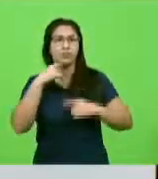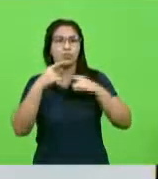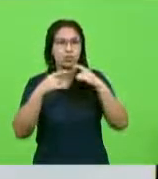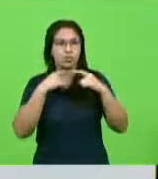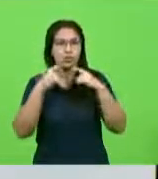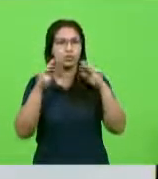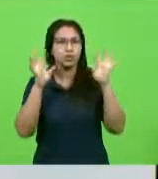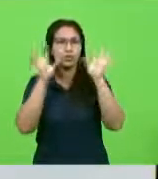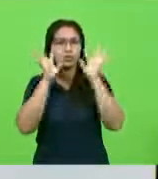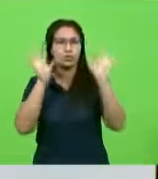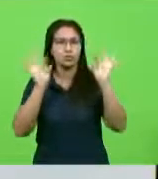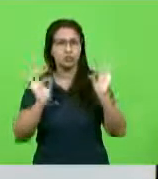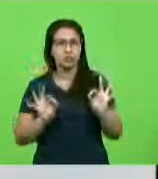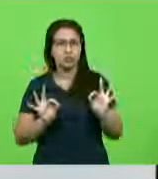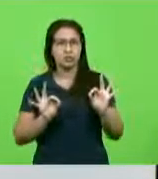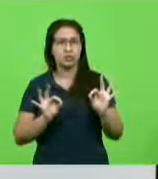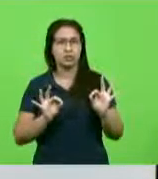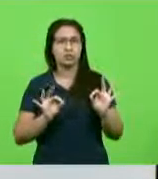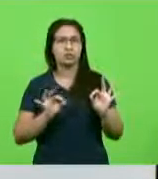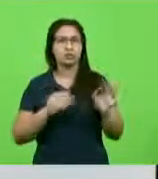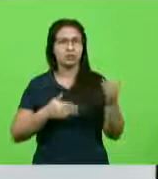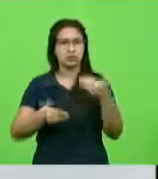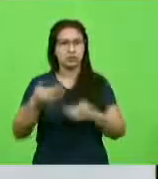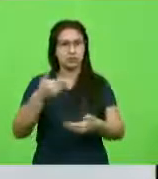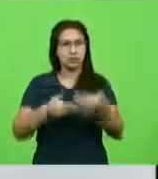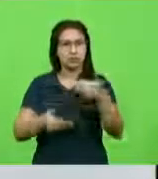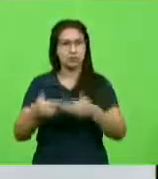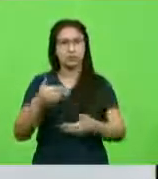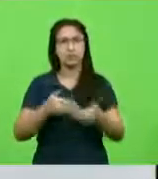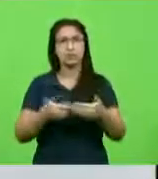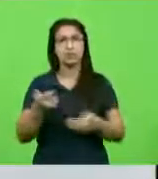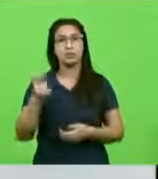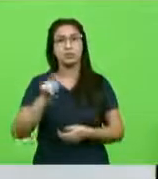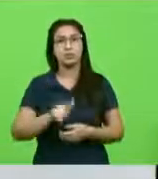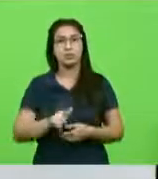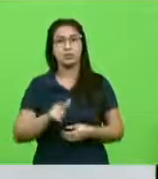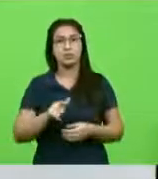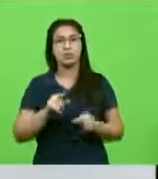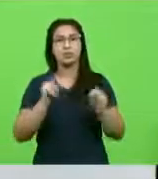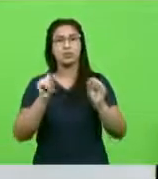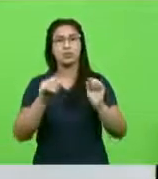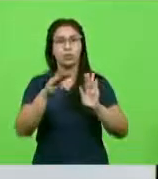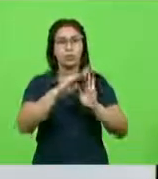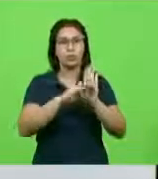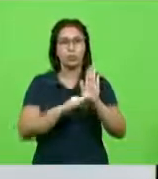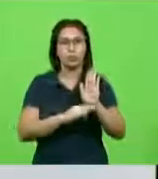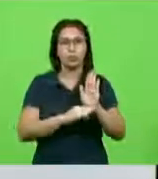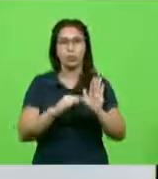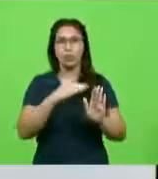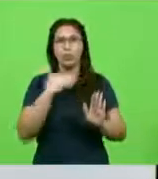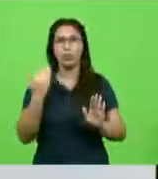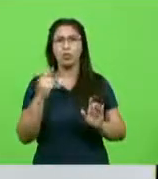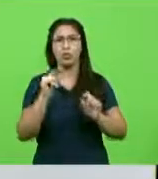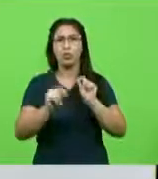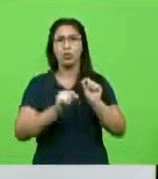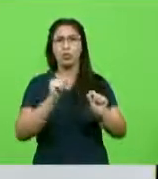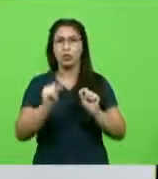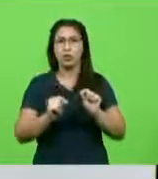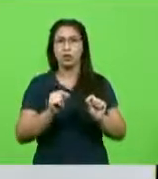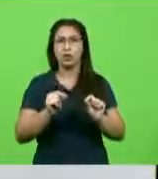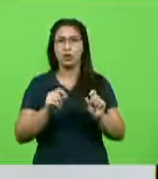dúvida do tratamento e do atestado de óbito dos seus familiares,